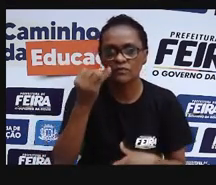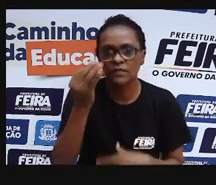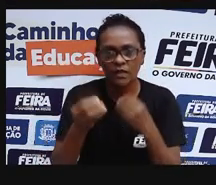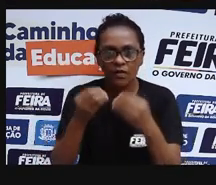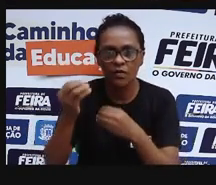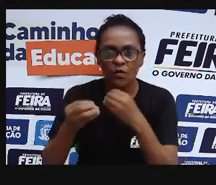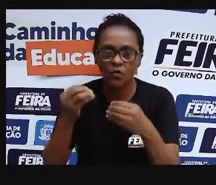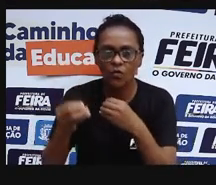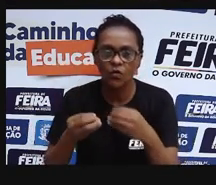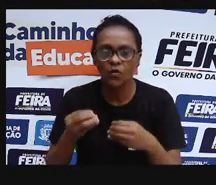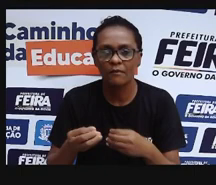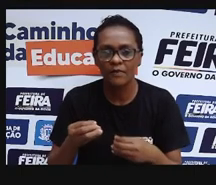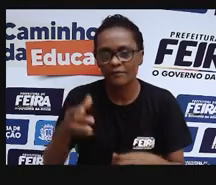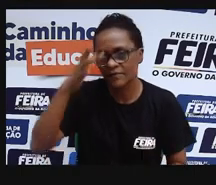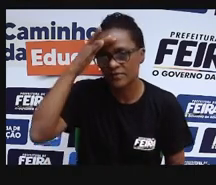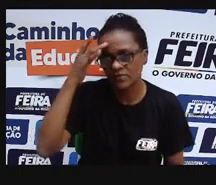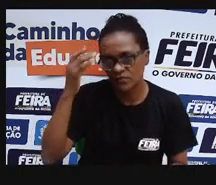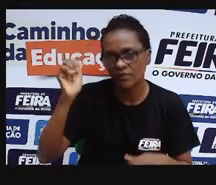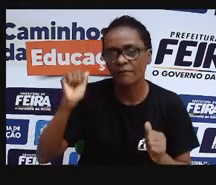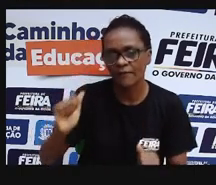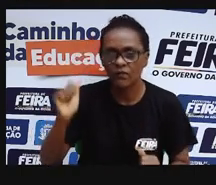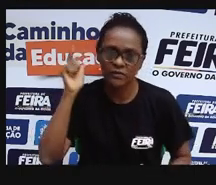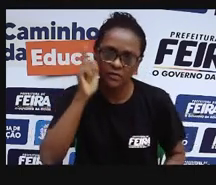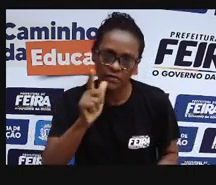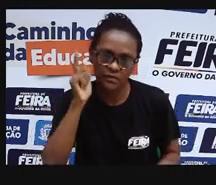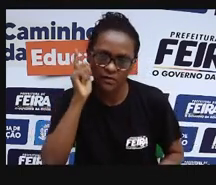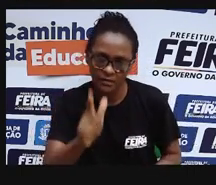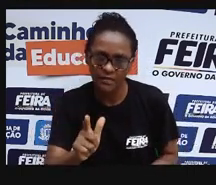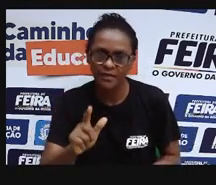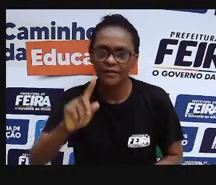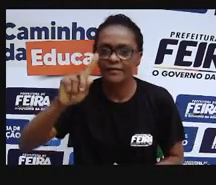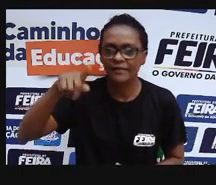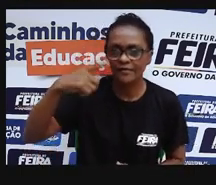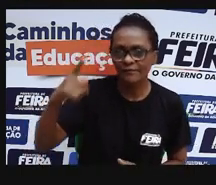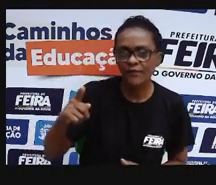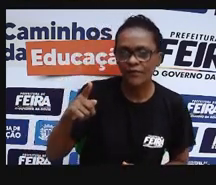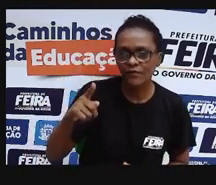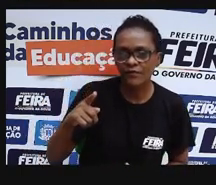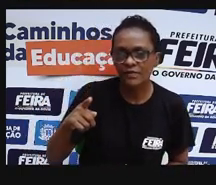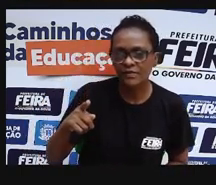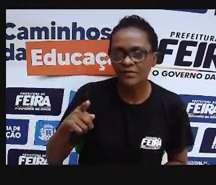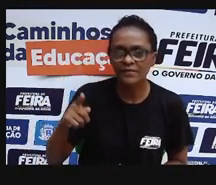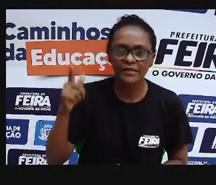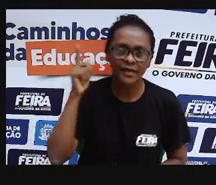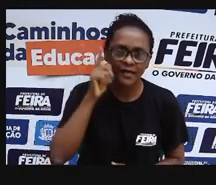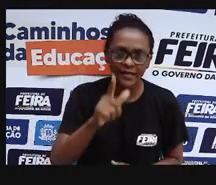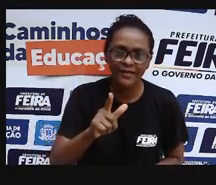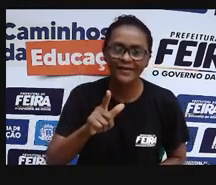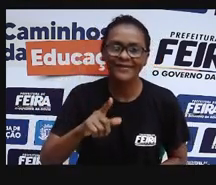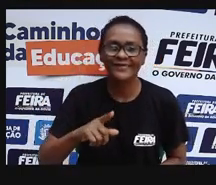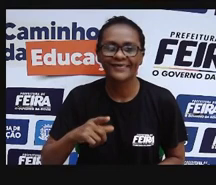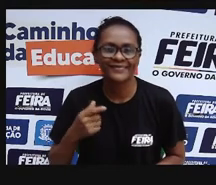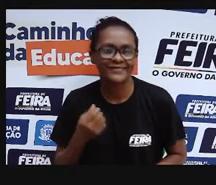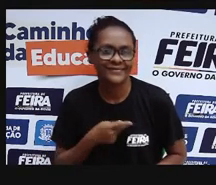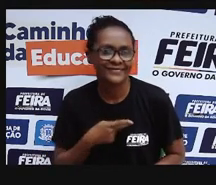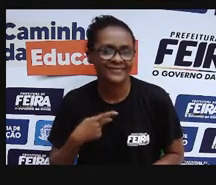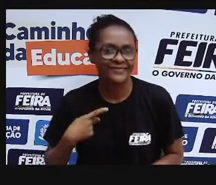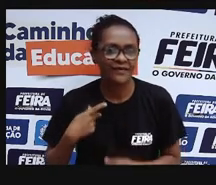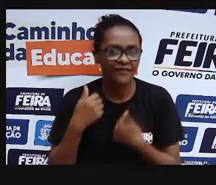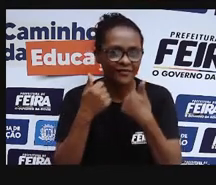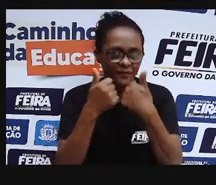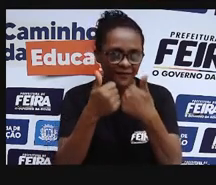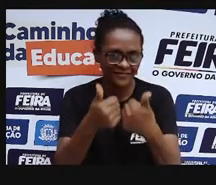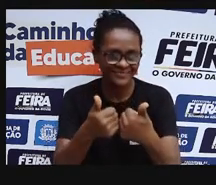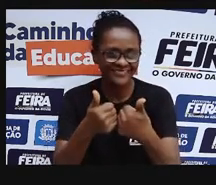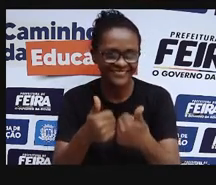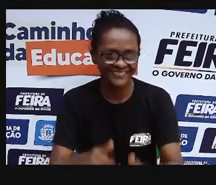funciona, quais são os direitos que nós podemos acessar a partir do SUS para termos uma saúde de qualidade, tá ok?